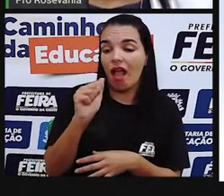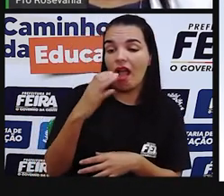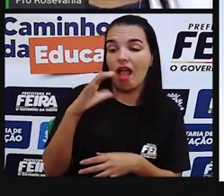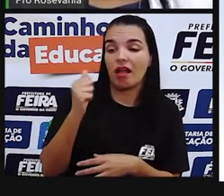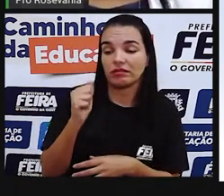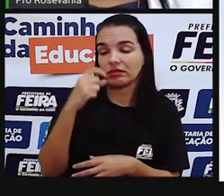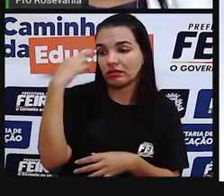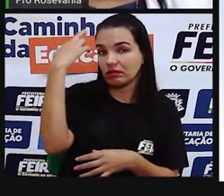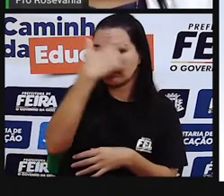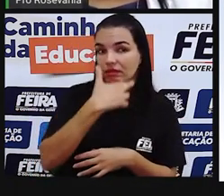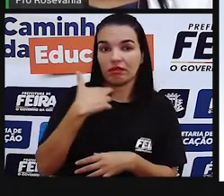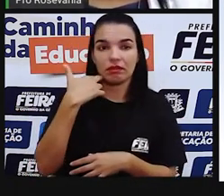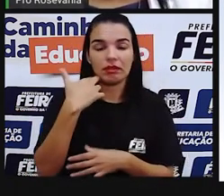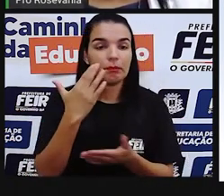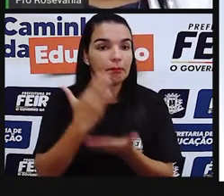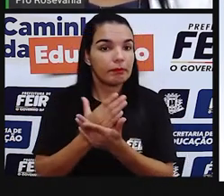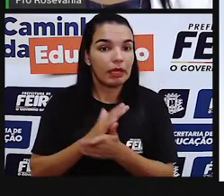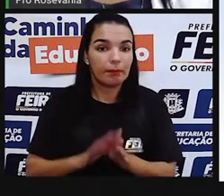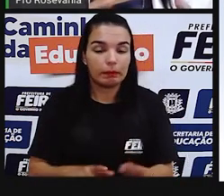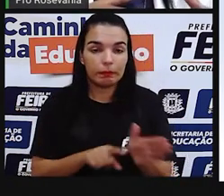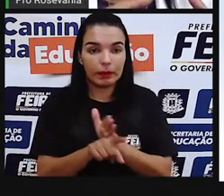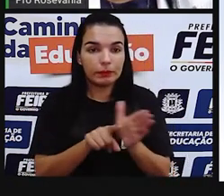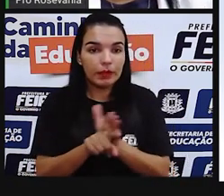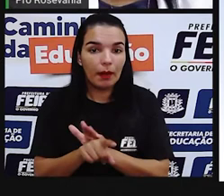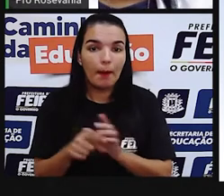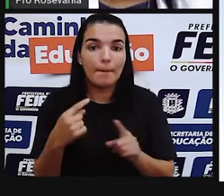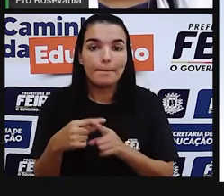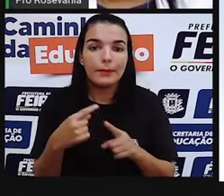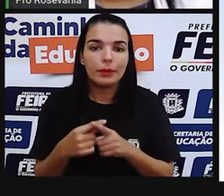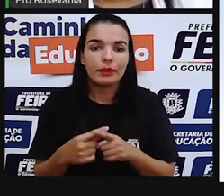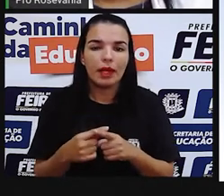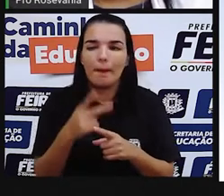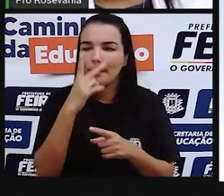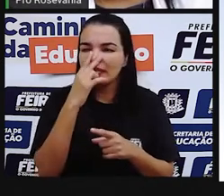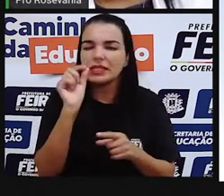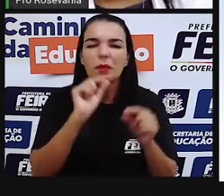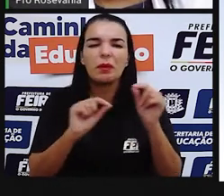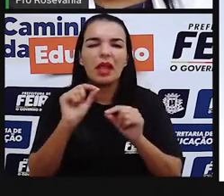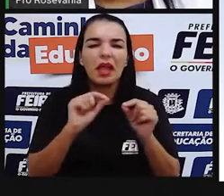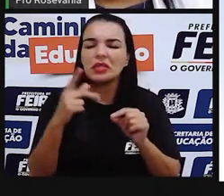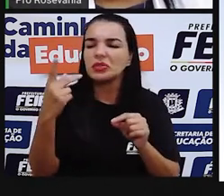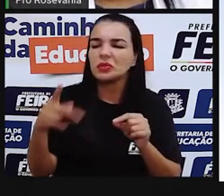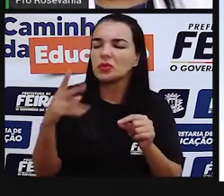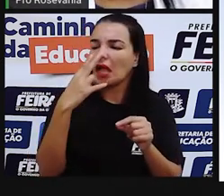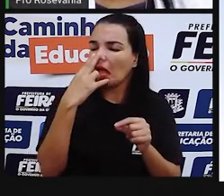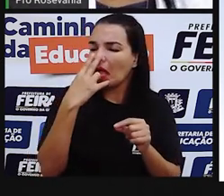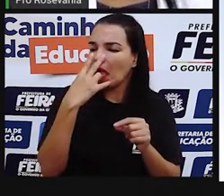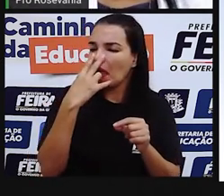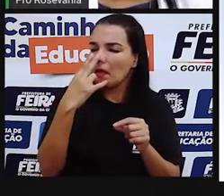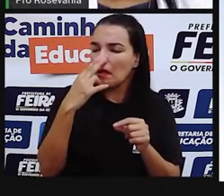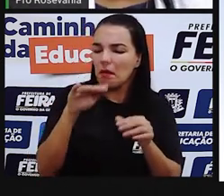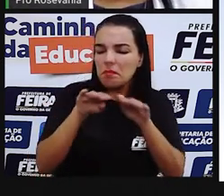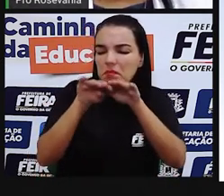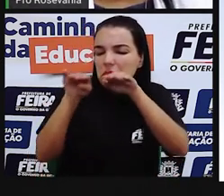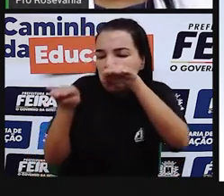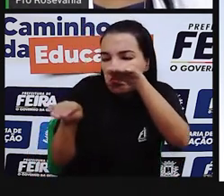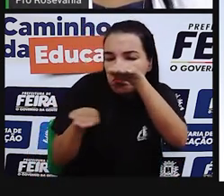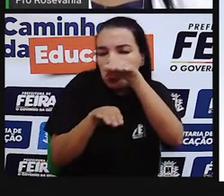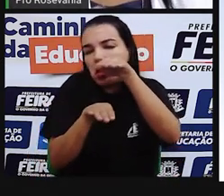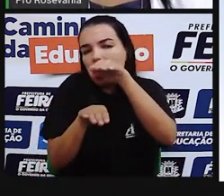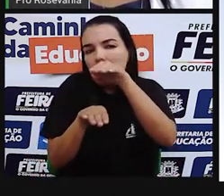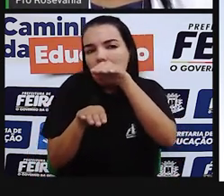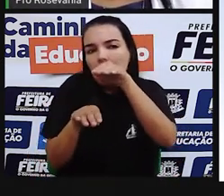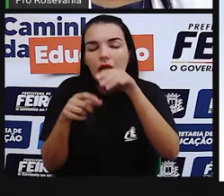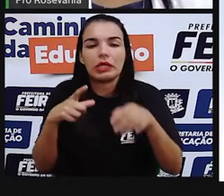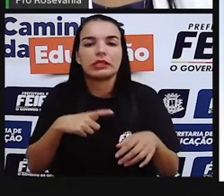na história se utilizou esse conceito para menosprezar uma população em detrimento da outra.